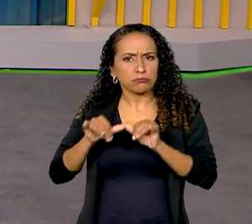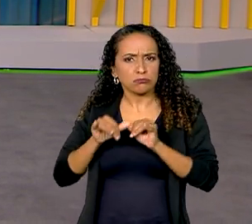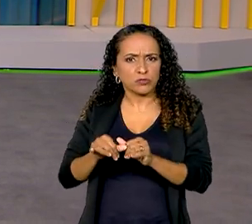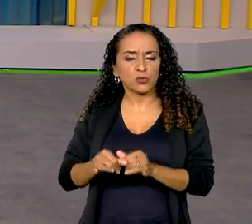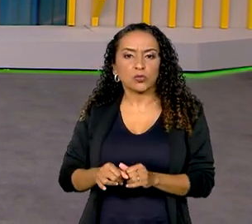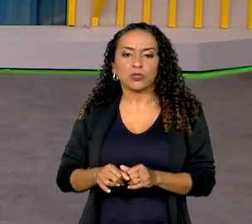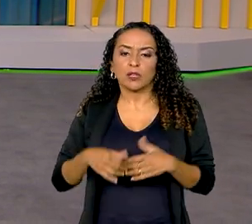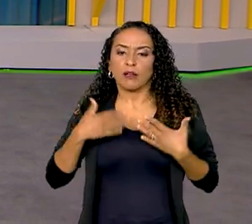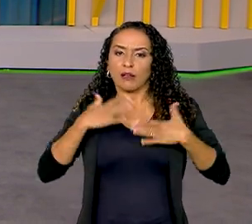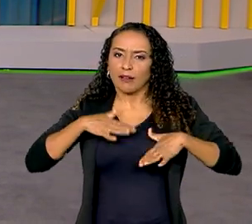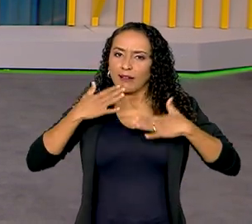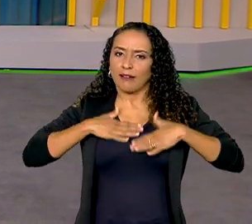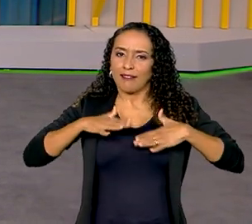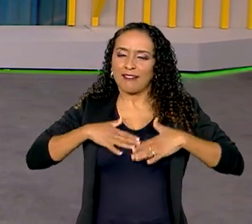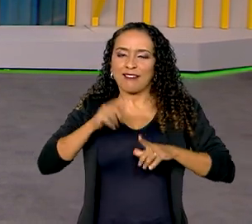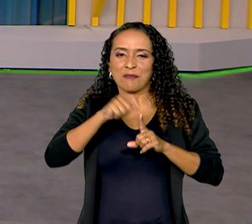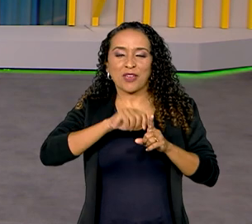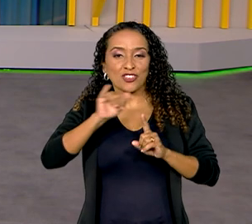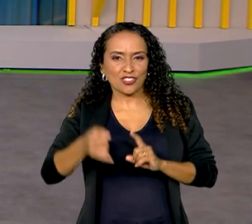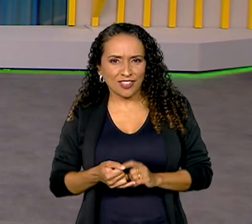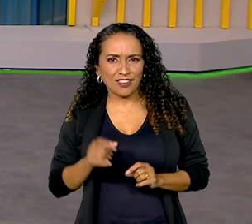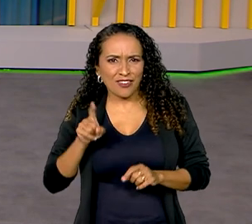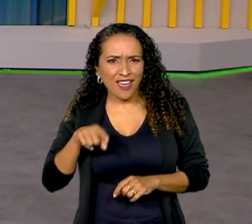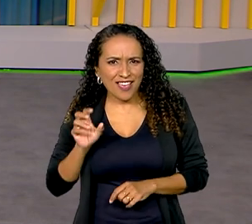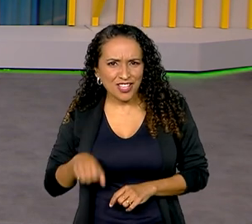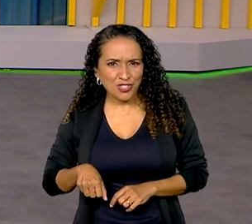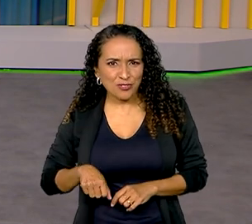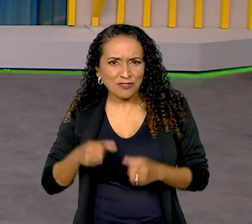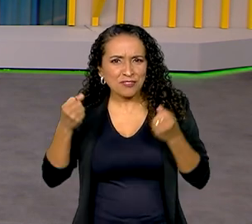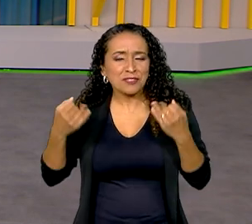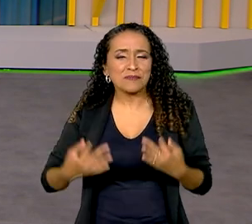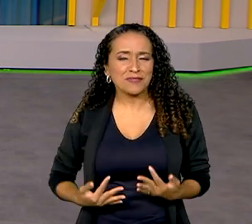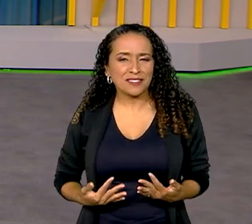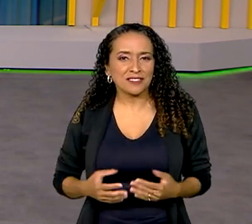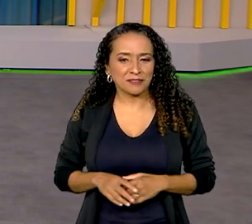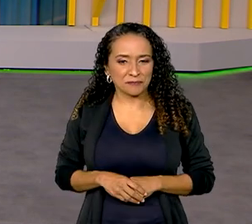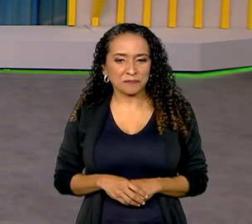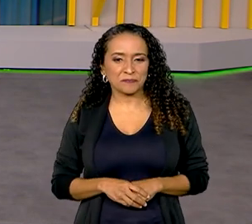fôlego em janeiro. É isso, Vanessa? Conta para a gente.